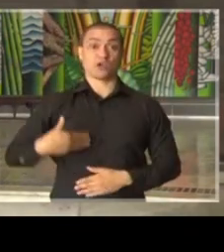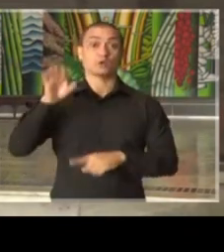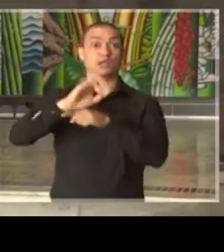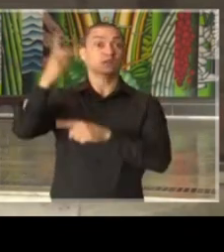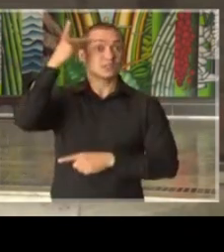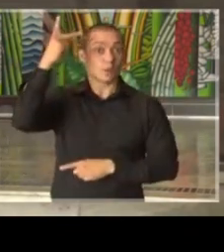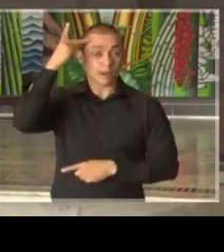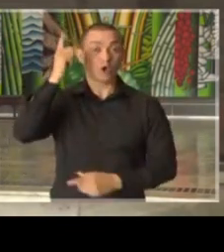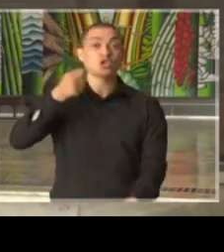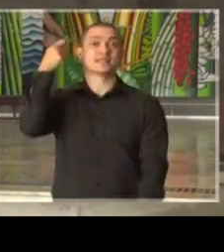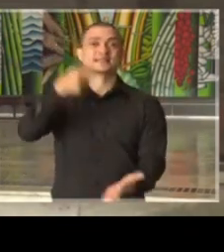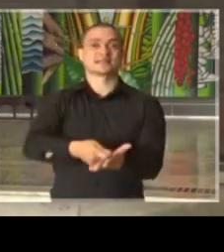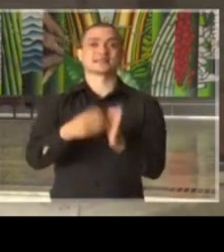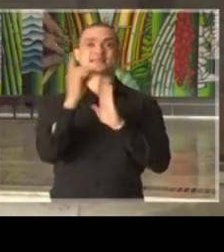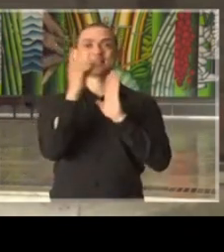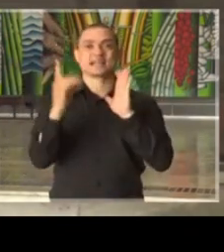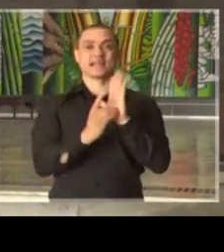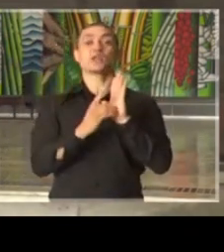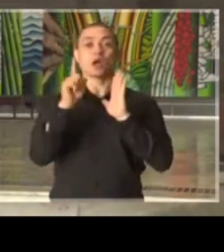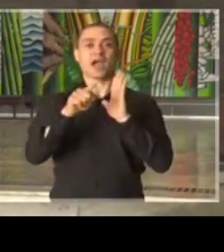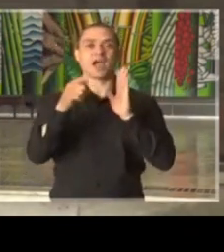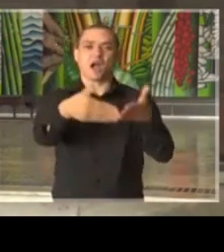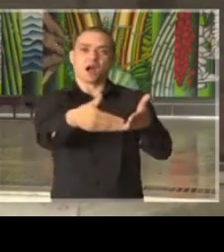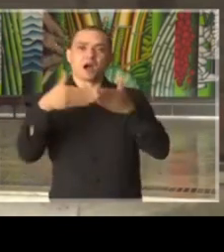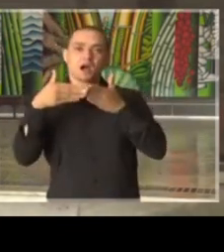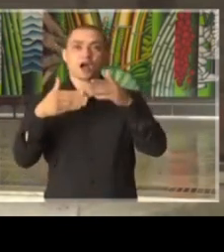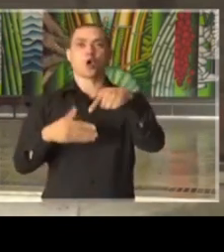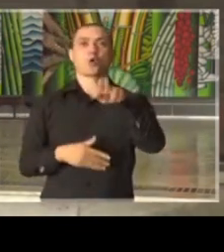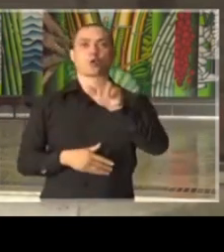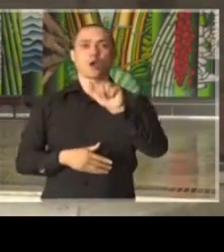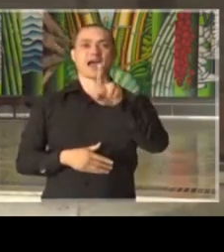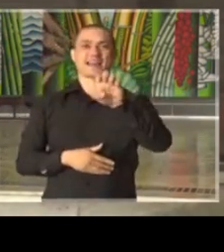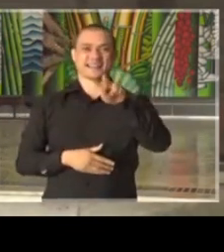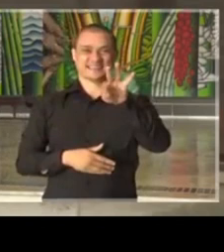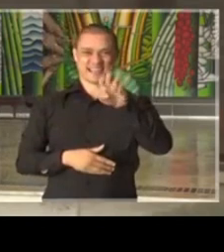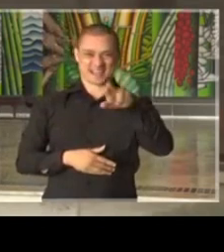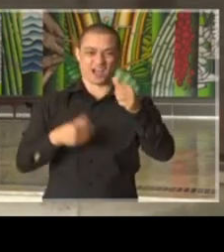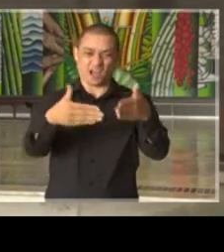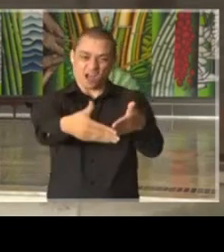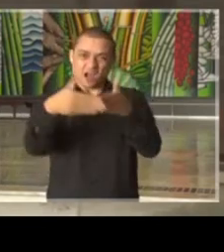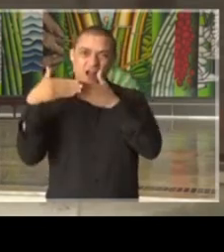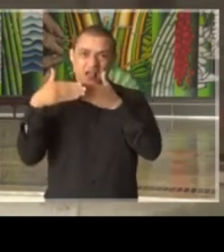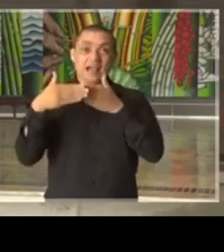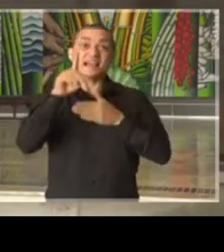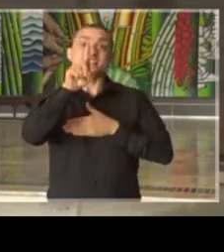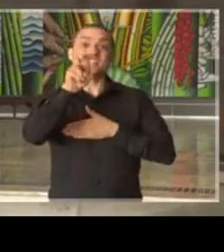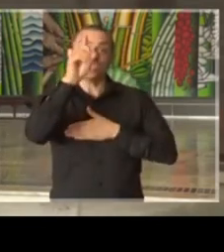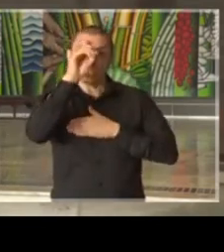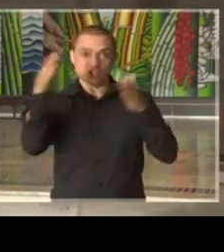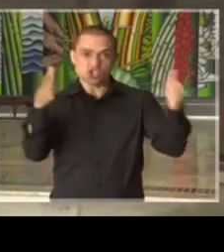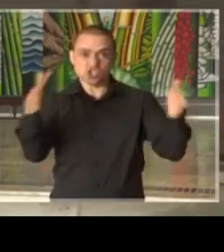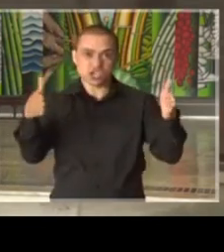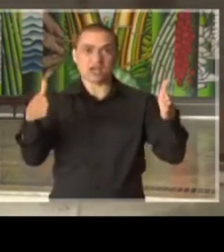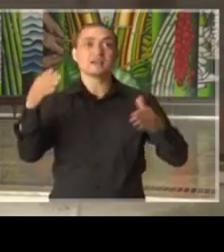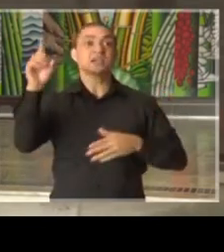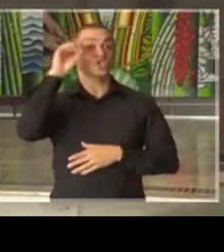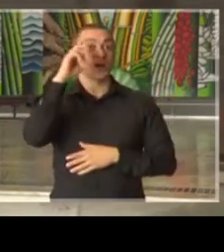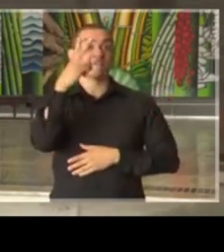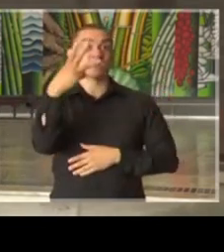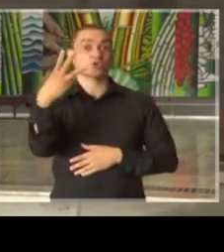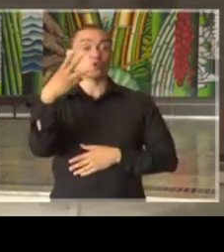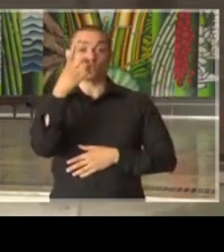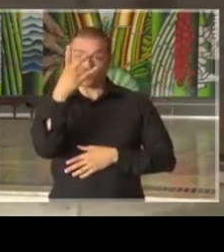Paulo está decretando quarentena por 15 dias, a partir do dia 24 de março, terça-feira,